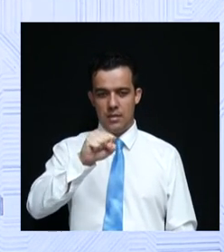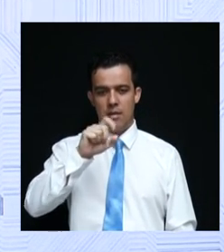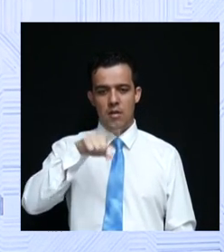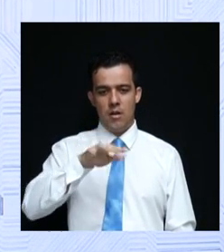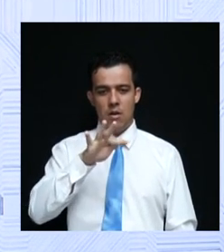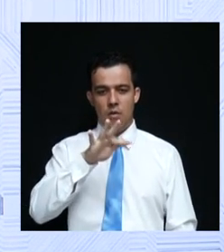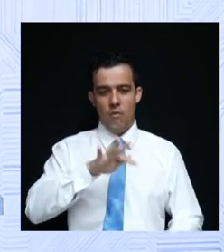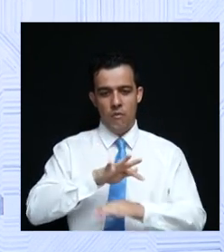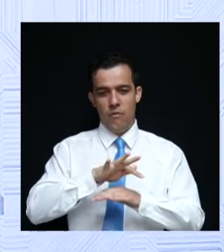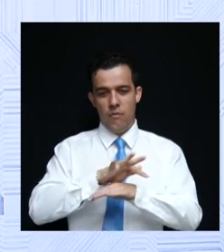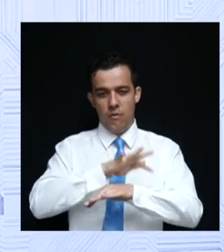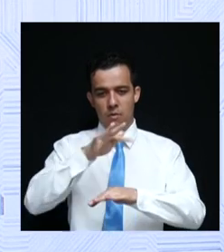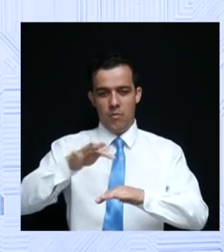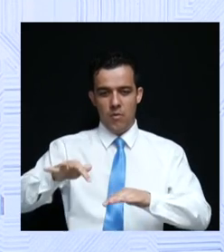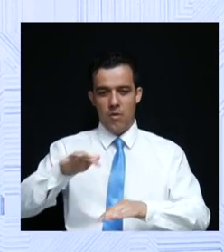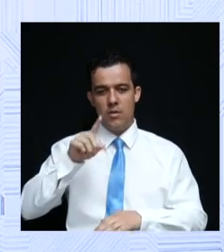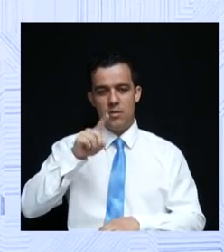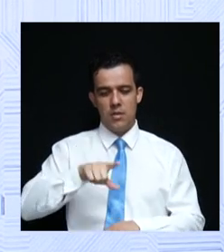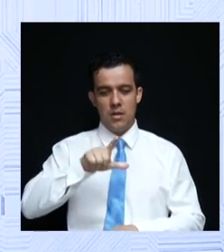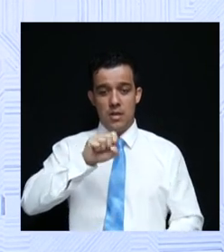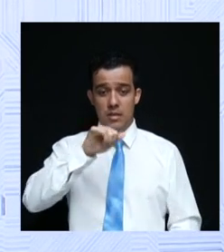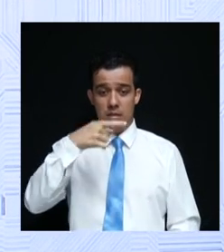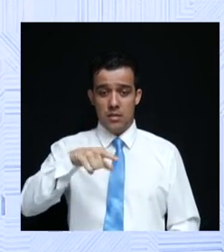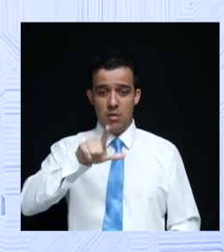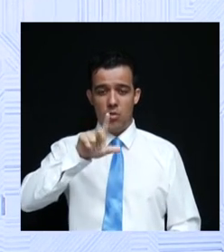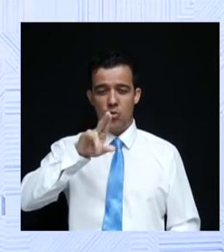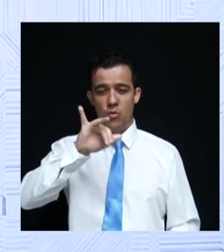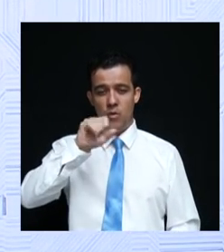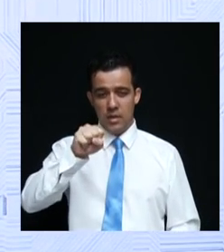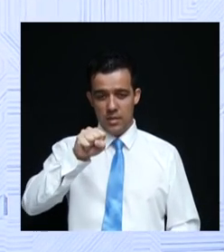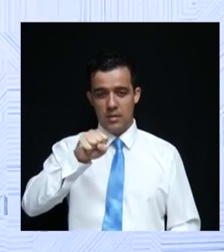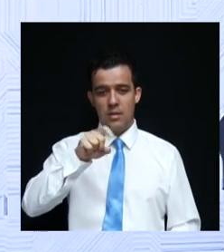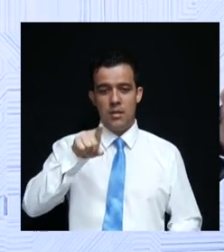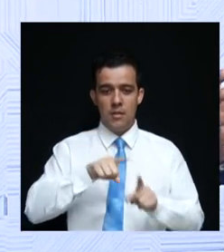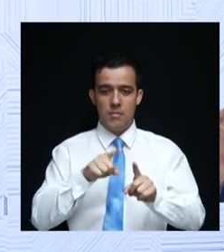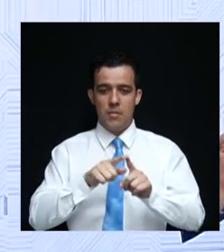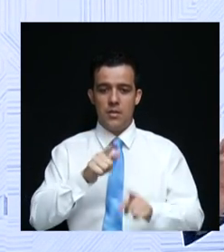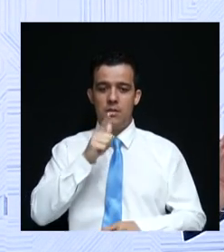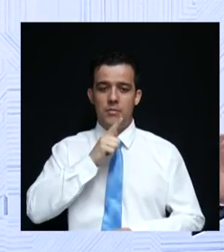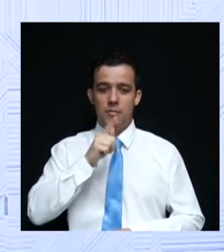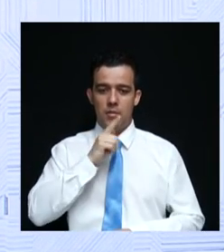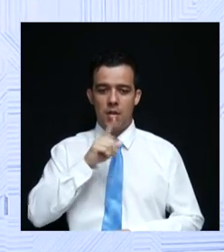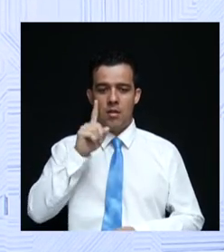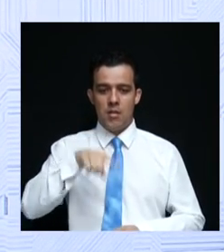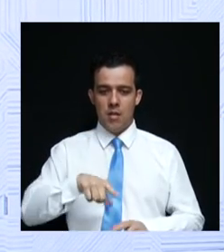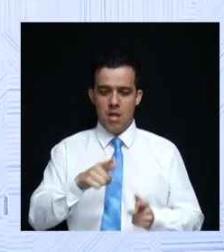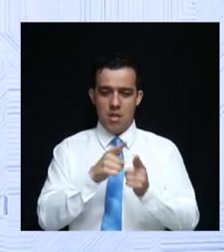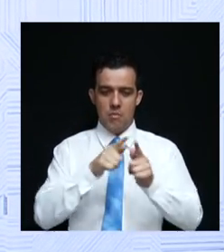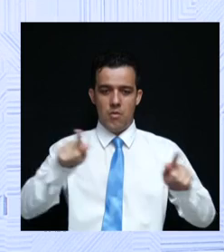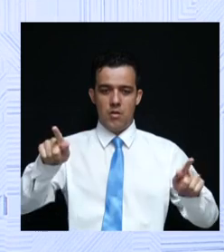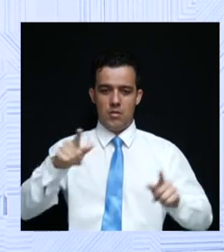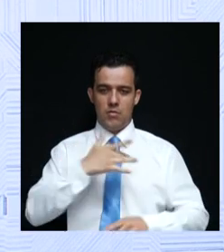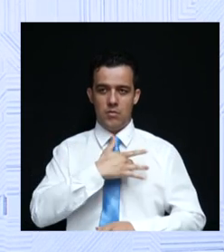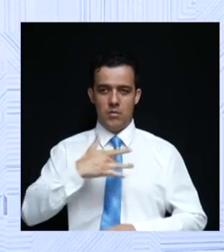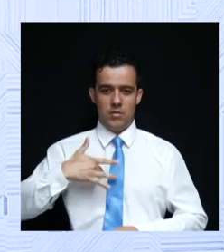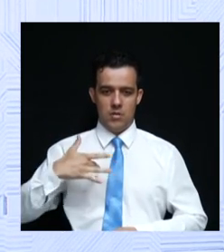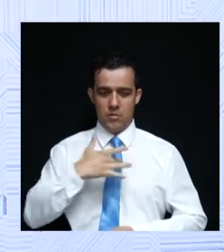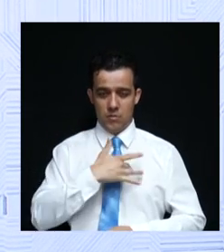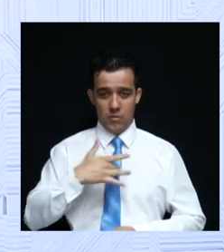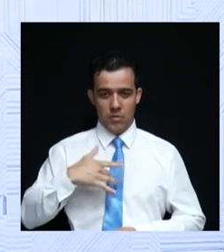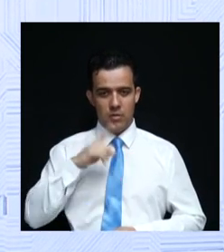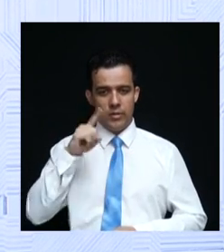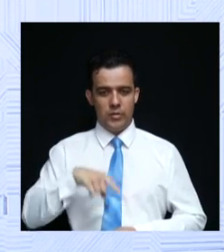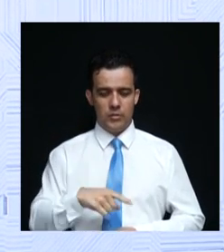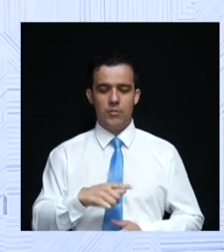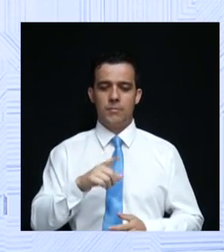Formosa, São Luís, Montes Belos e Cidade de Goiás. Avançando na democratização da saúde. Diferentemente do que disseram alguns candidatos,